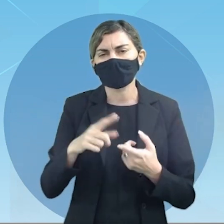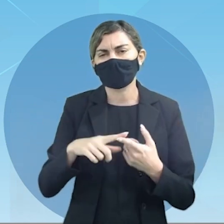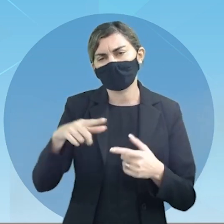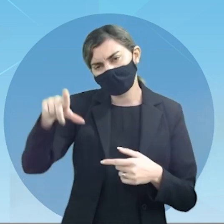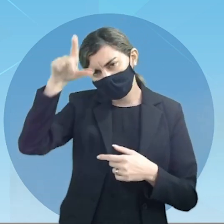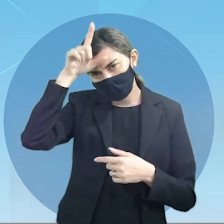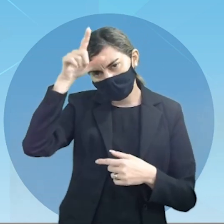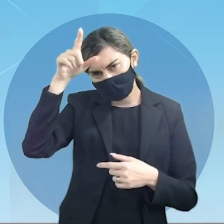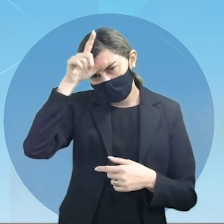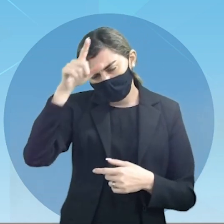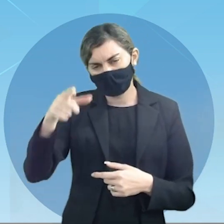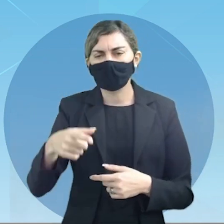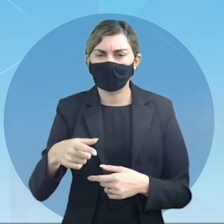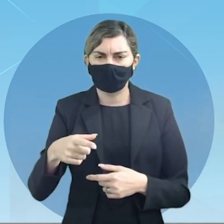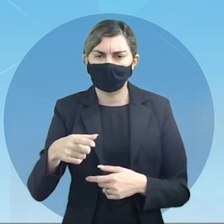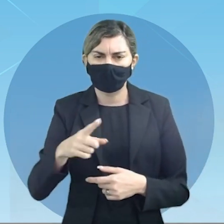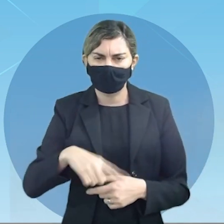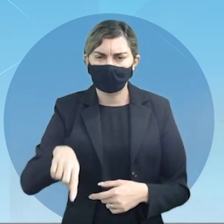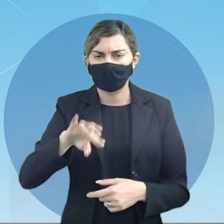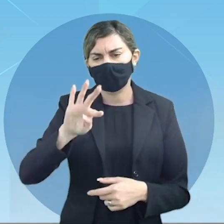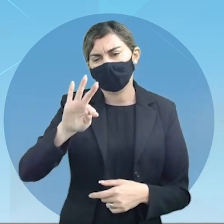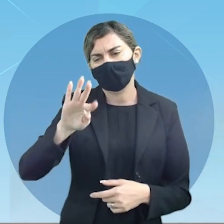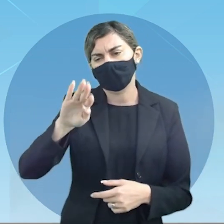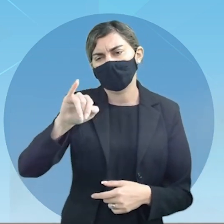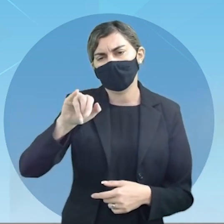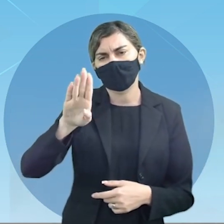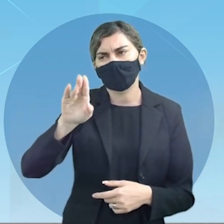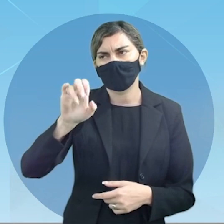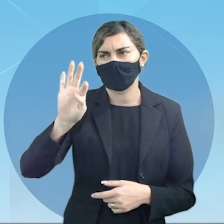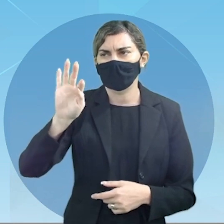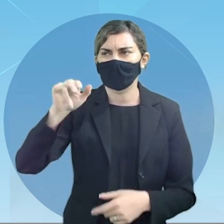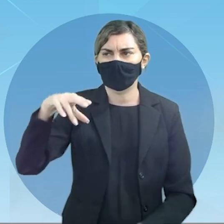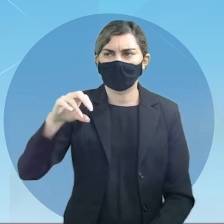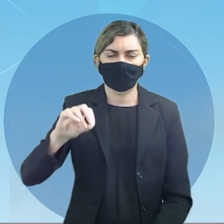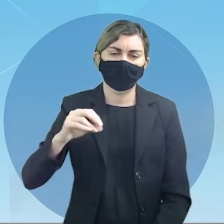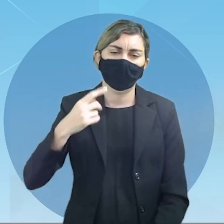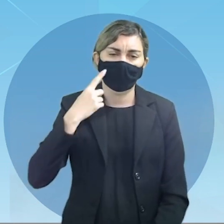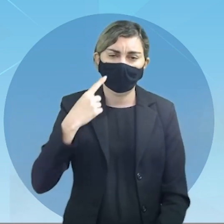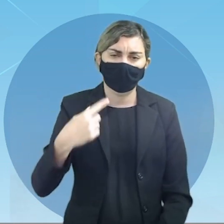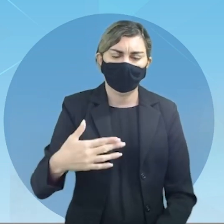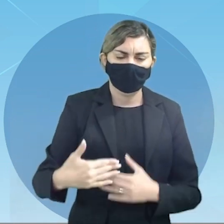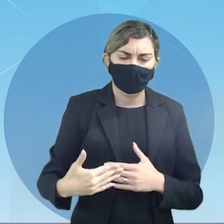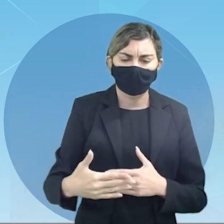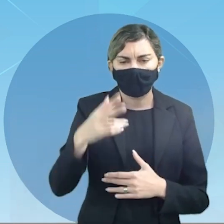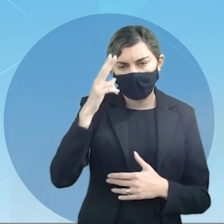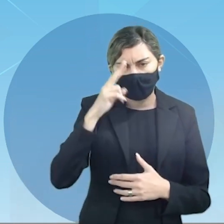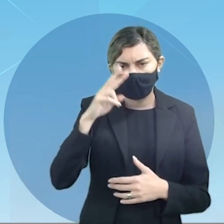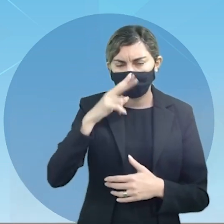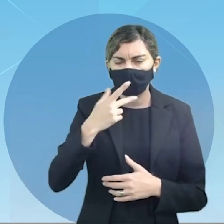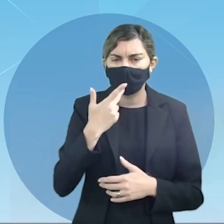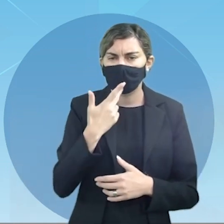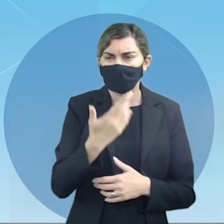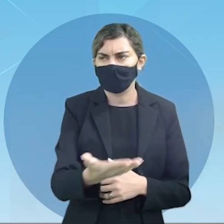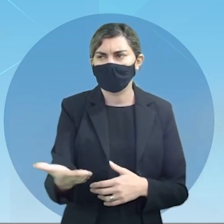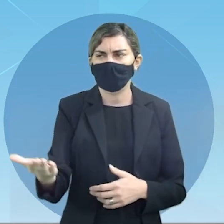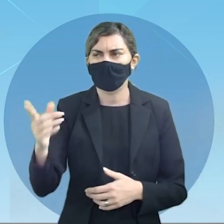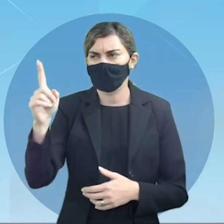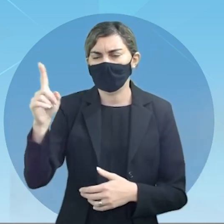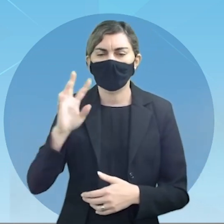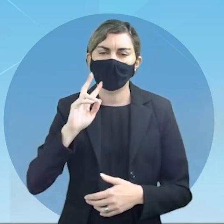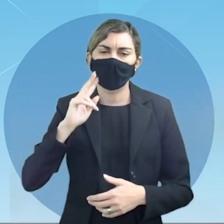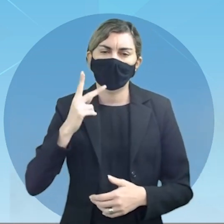líder espiritual tibetano e vamos adiante lembrar que eu falei a vocês que ele foi